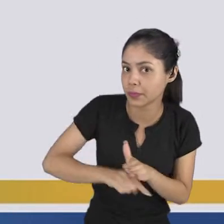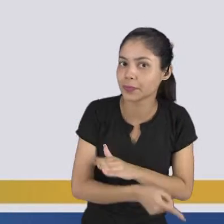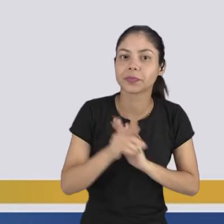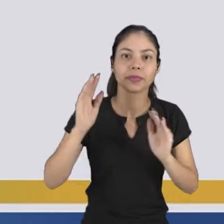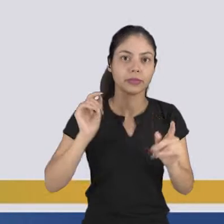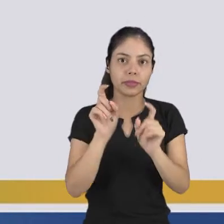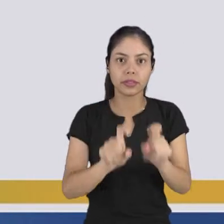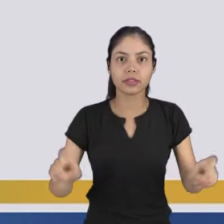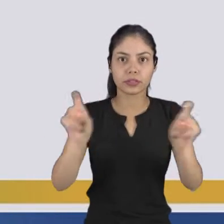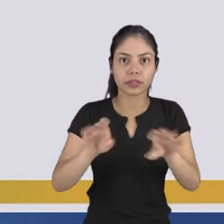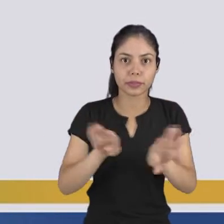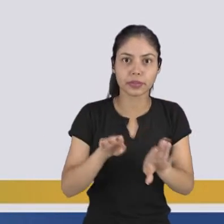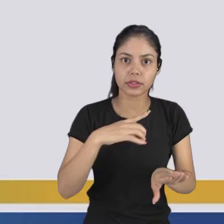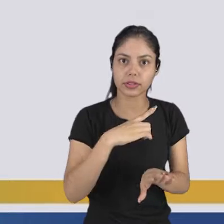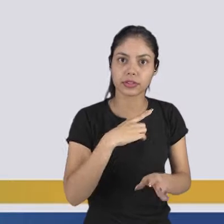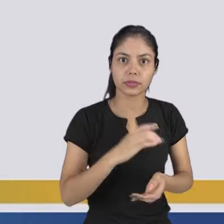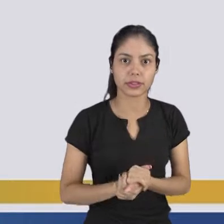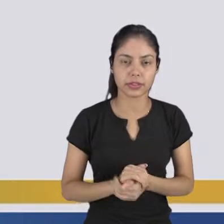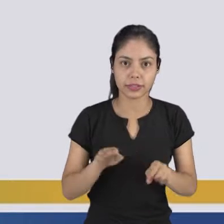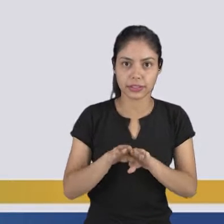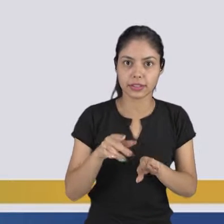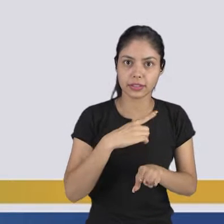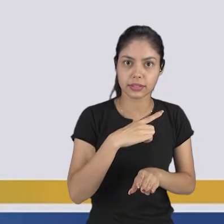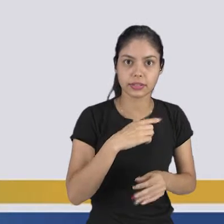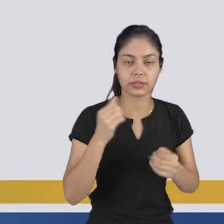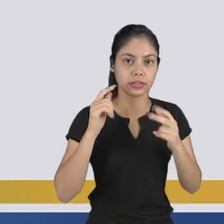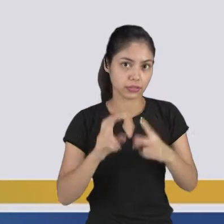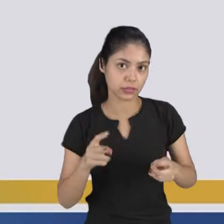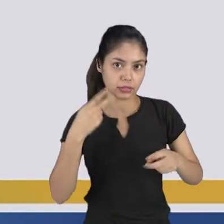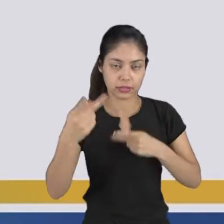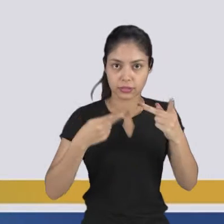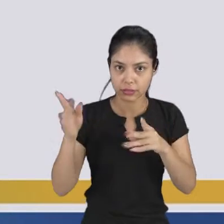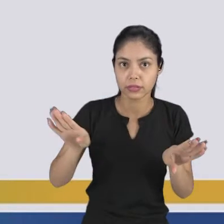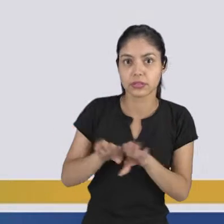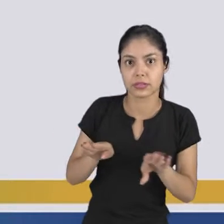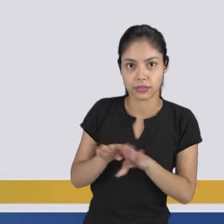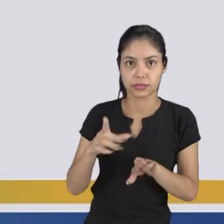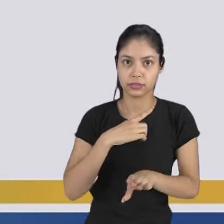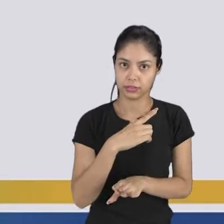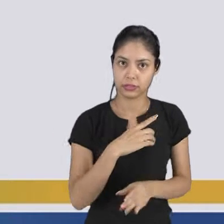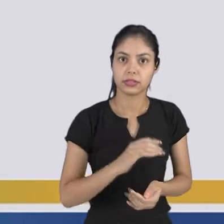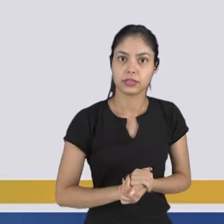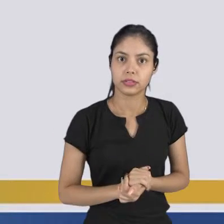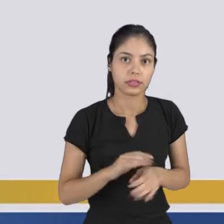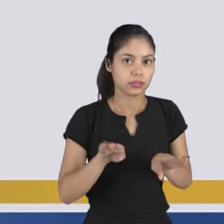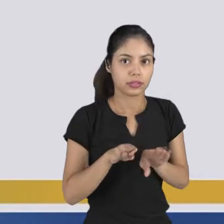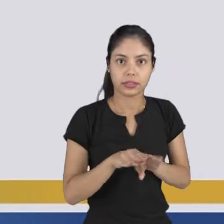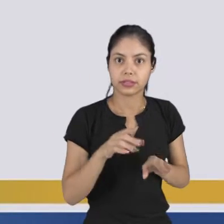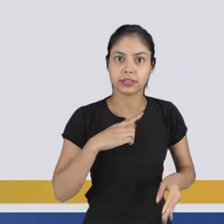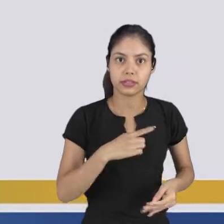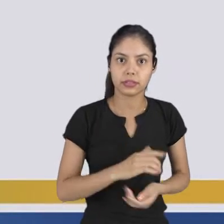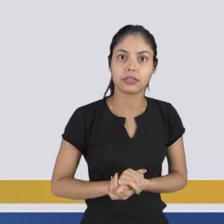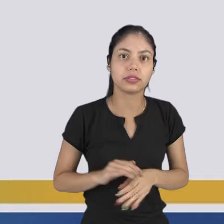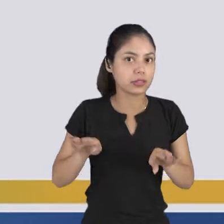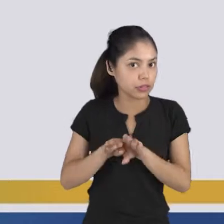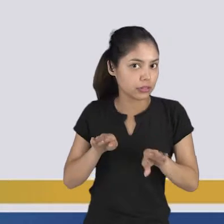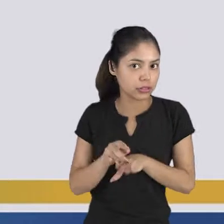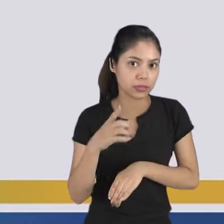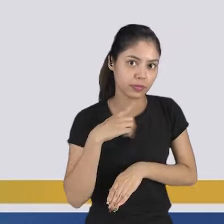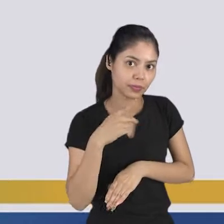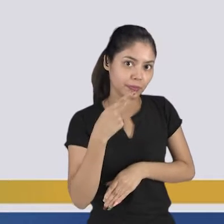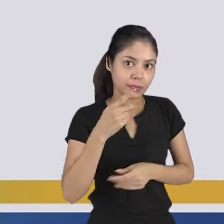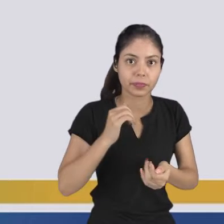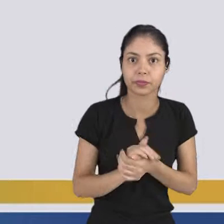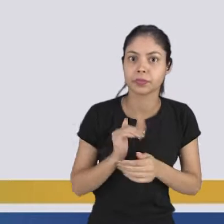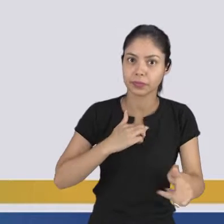computador e apresentada também nesse tipo de aparelho. E nós temos alguns exemplos, como a web